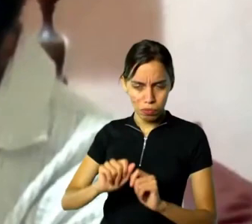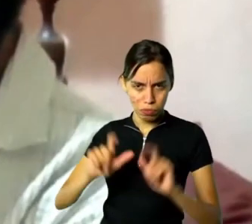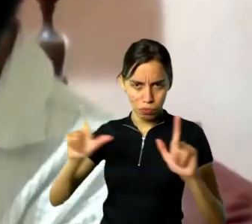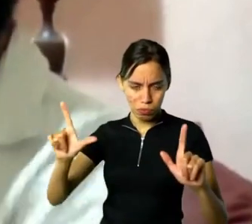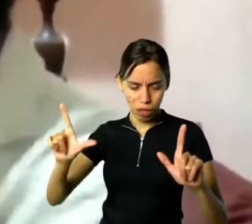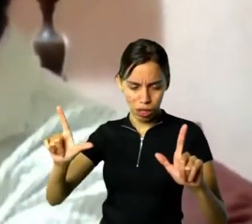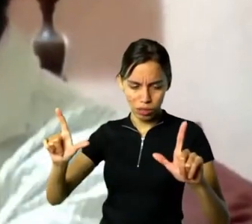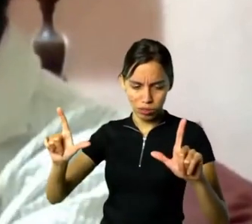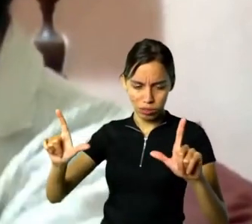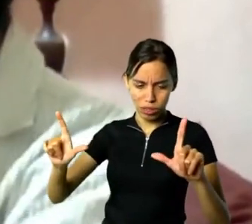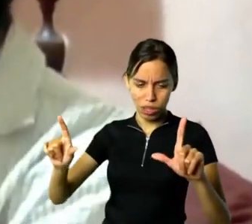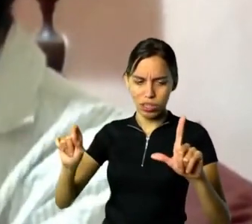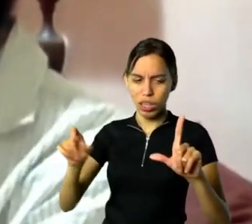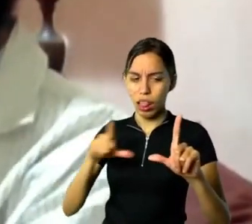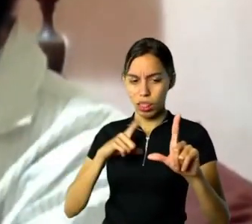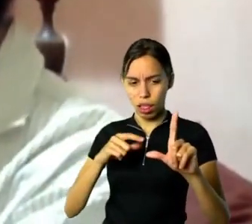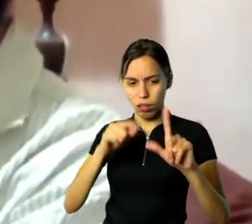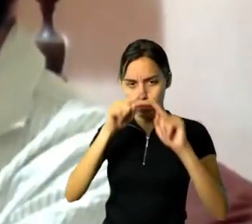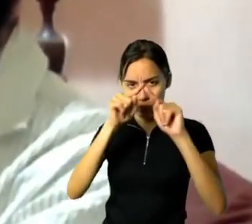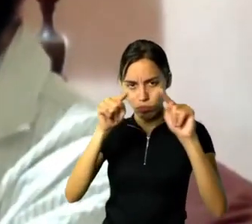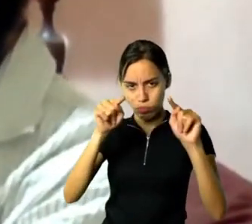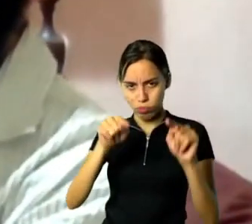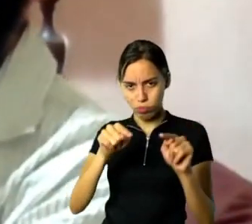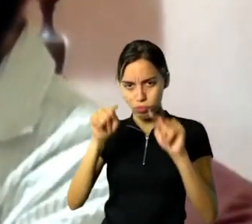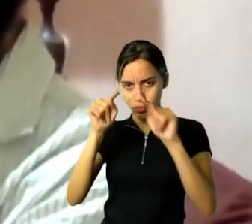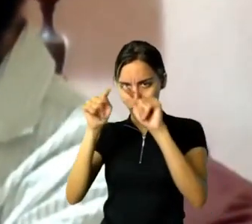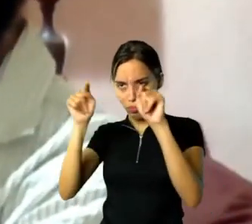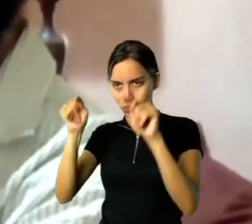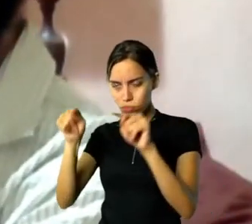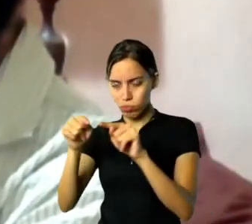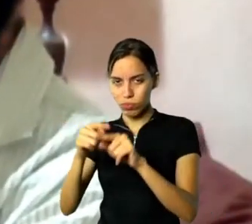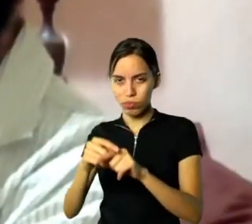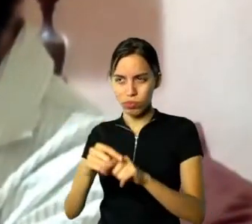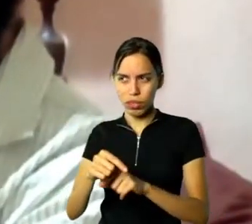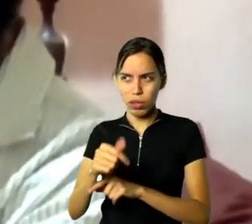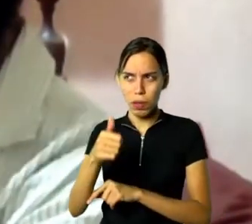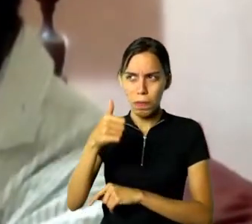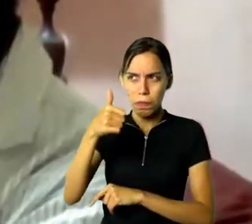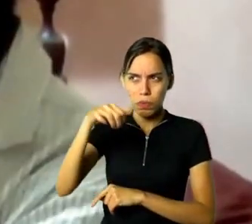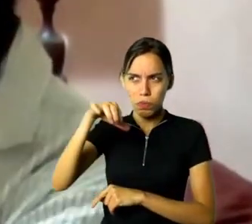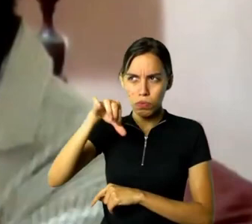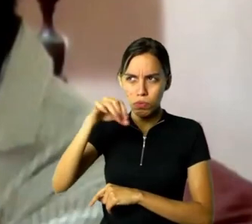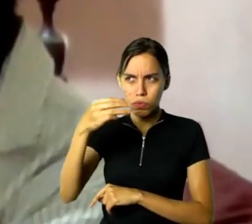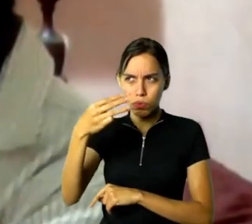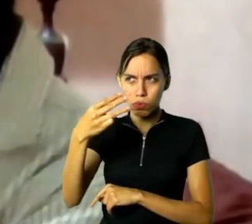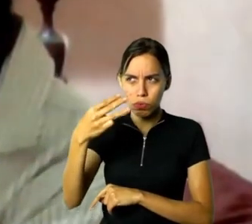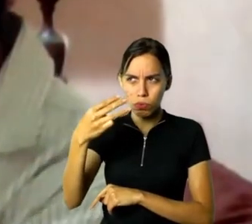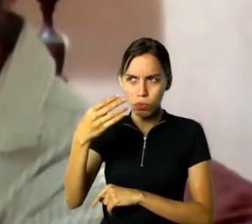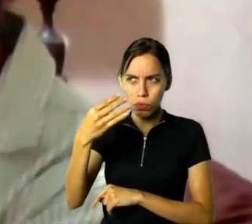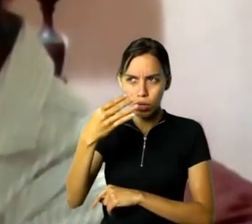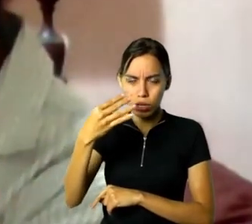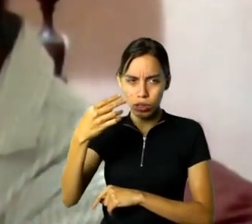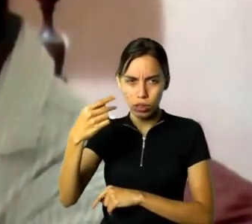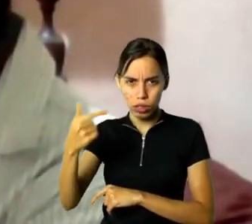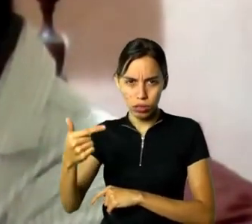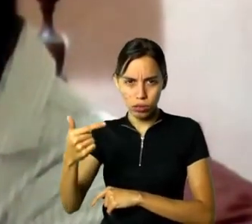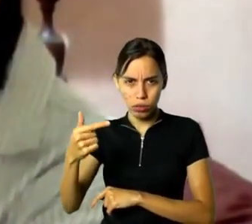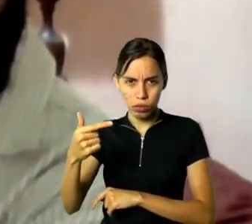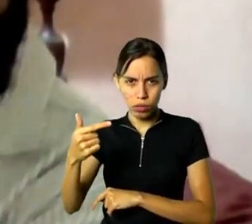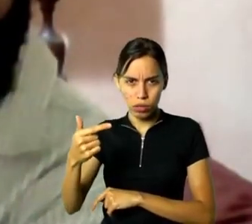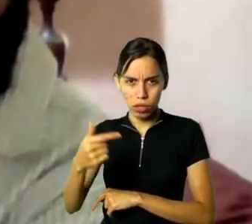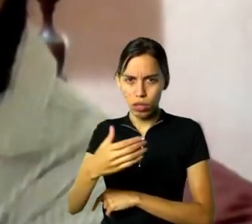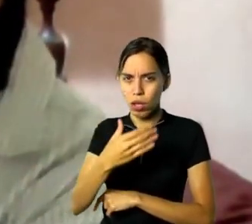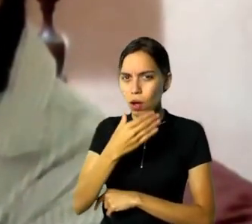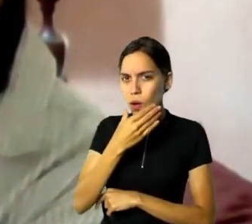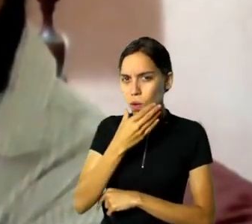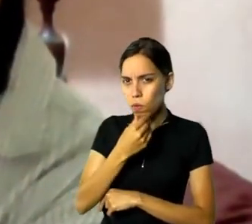se não me engano, em 38, e em 42, ele vendeu o quadro dele para o MoMA, que tinha esses balões. O